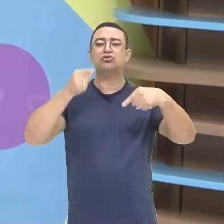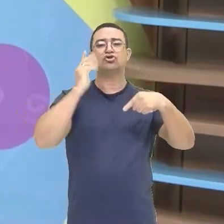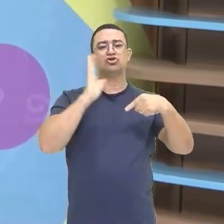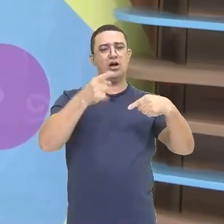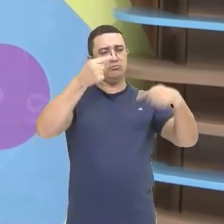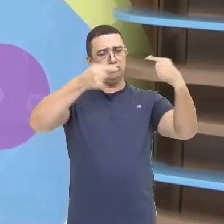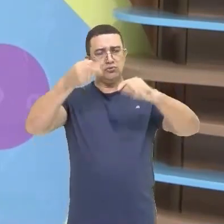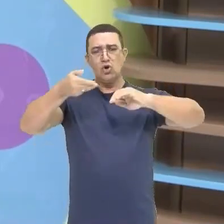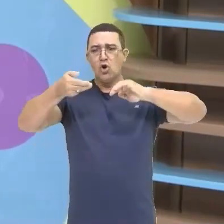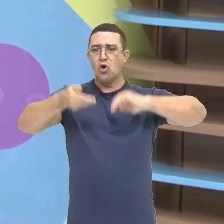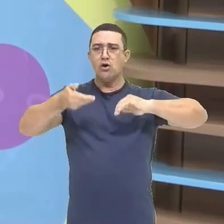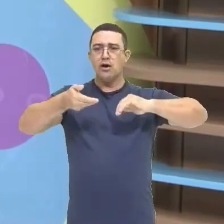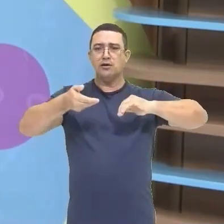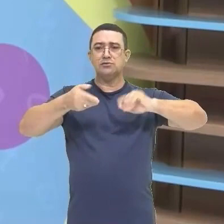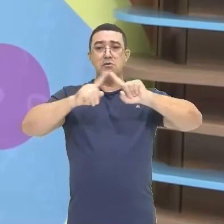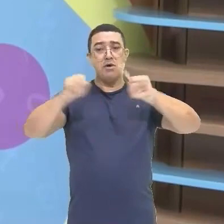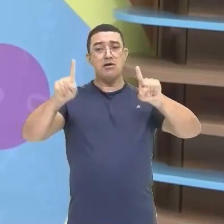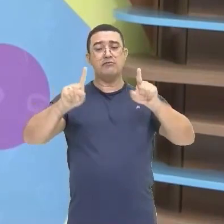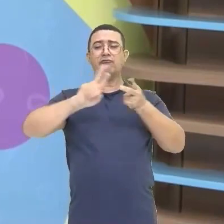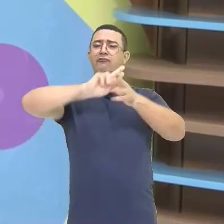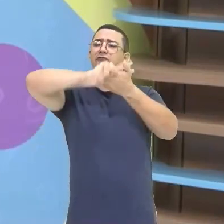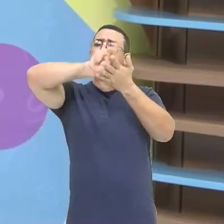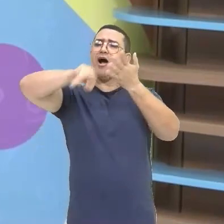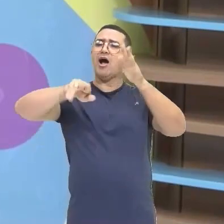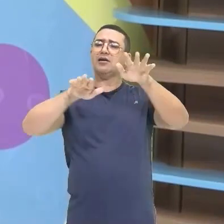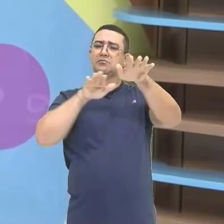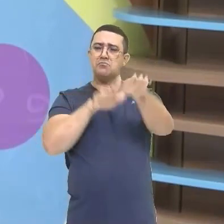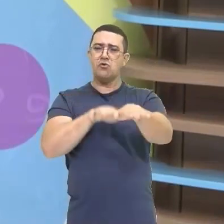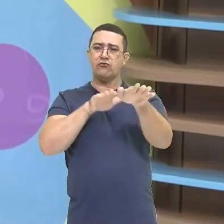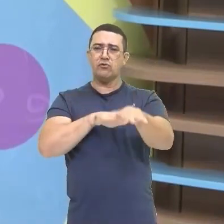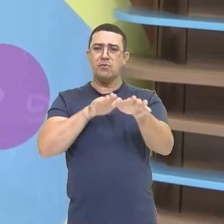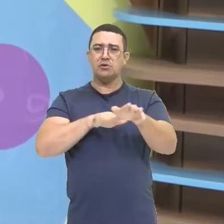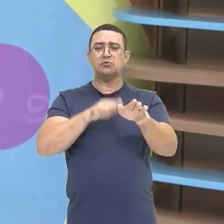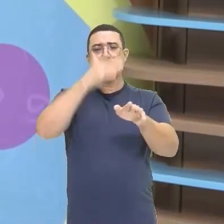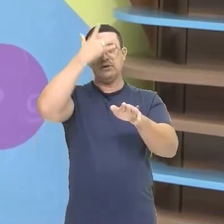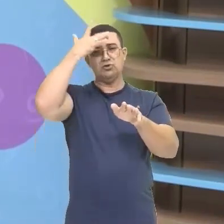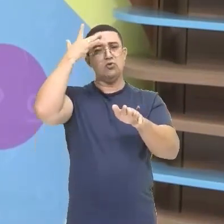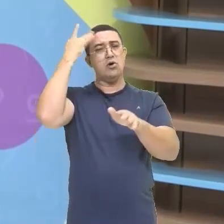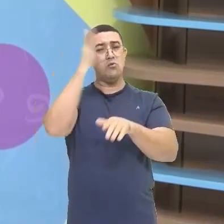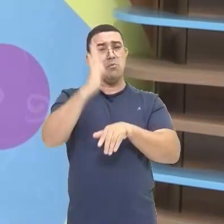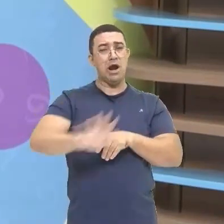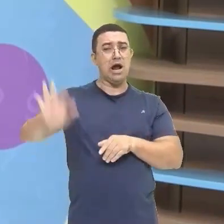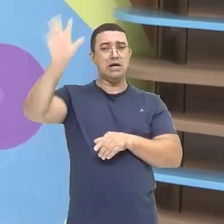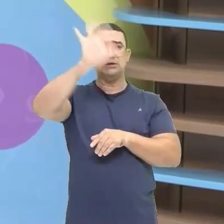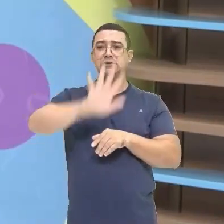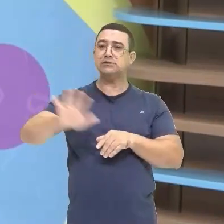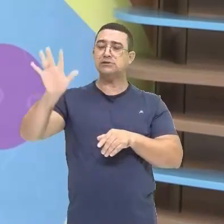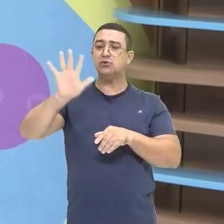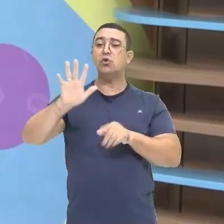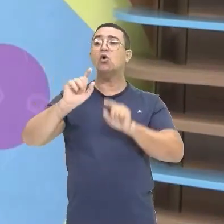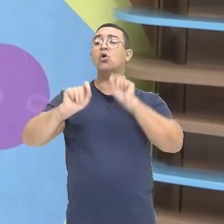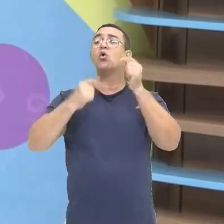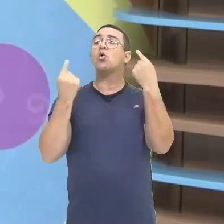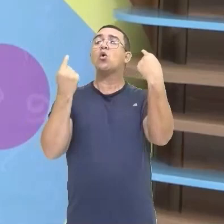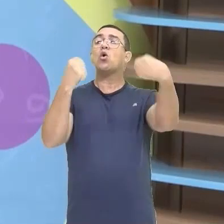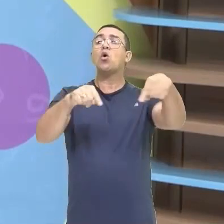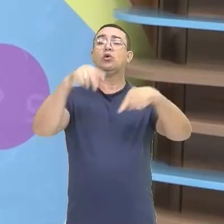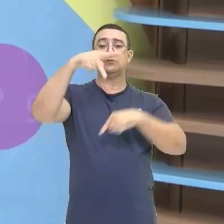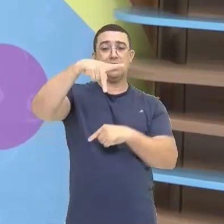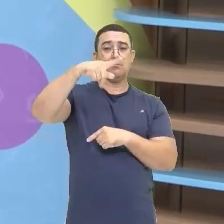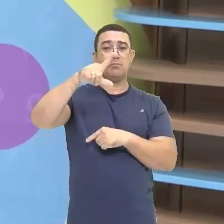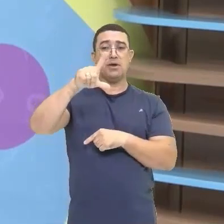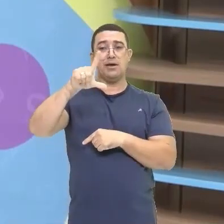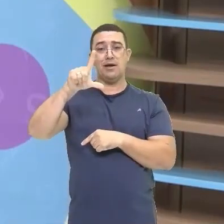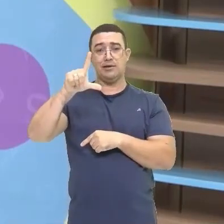E houve aí Várias manifestações De muitas pessoas No Brasil inteiro Quanto a essa PL Que é justamente